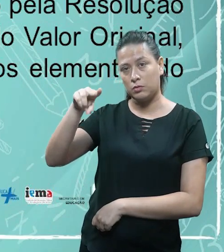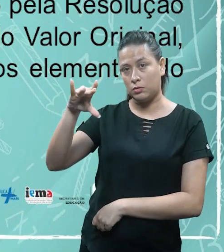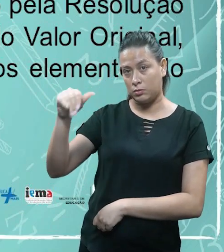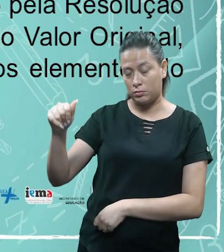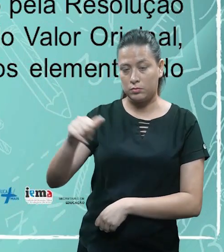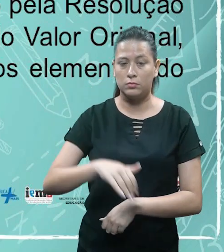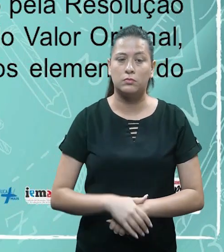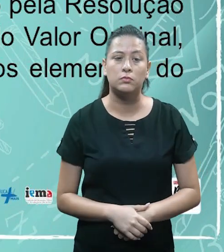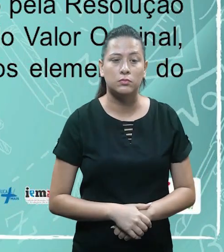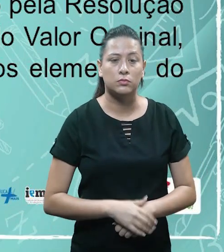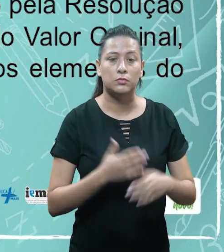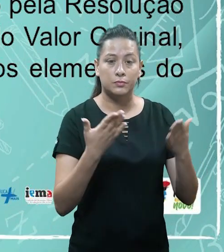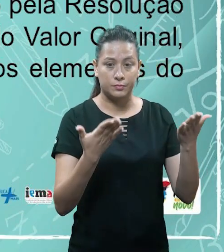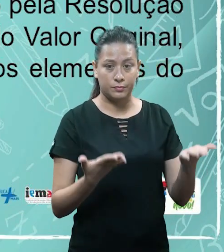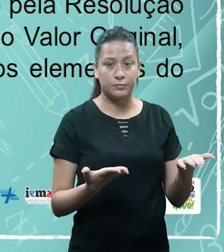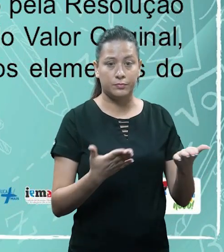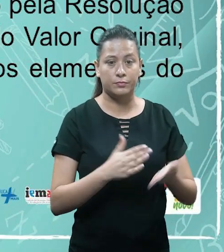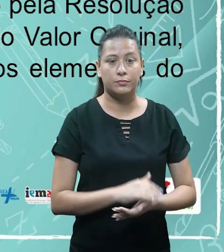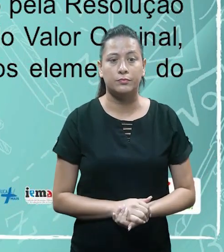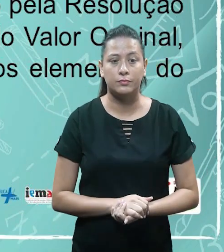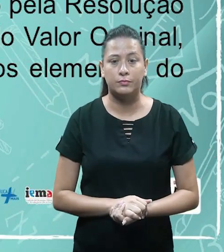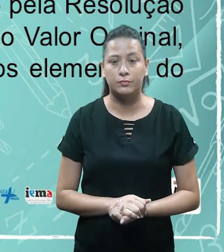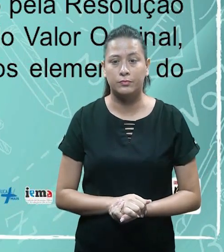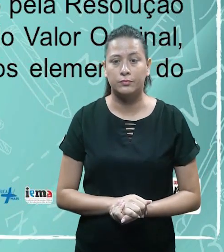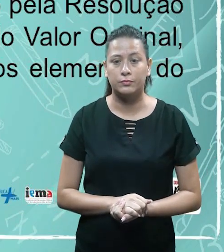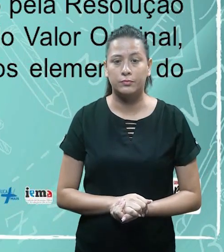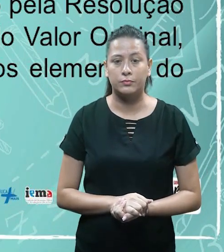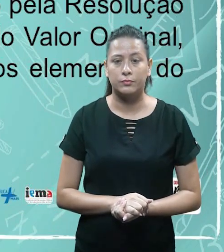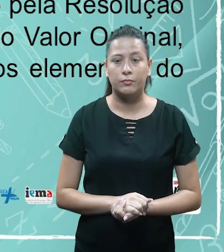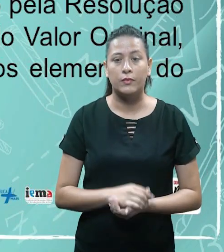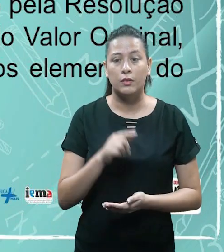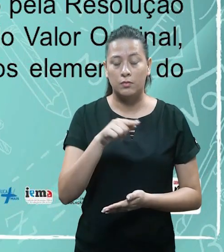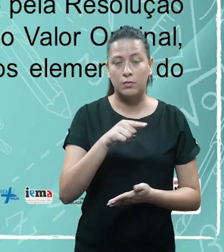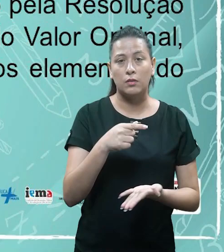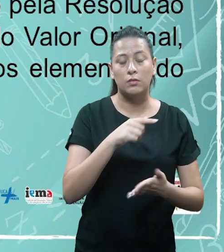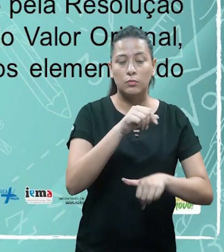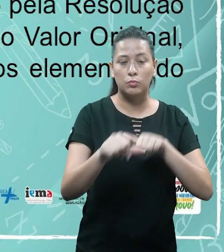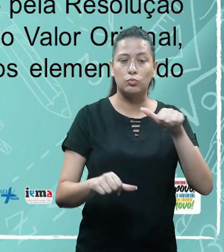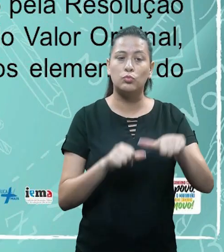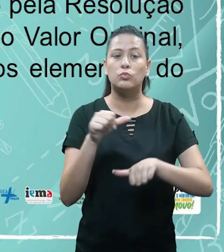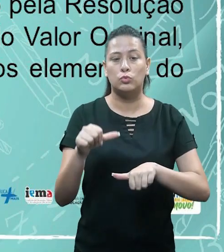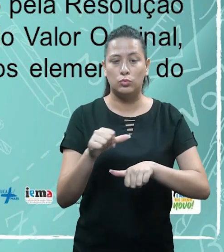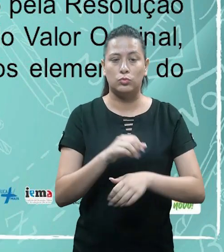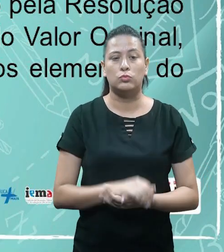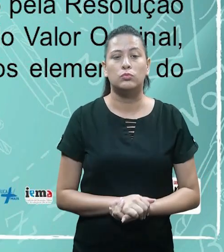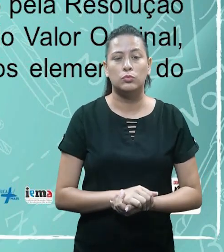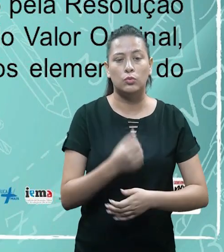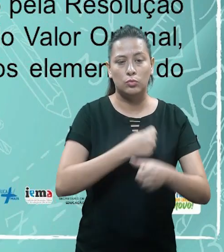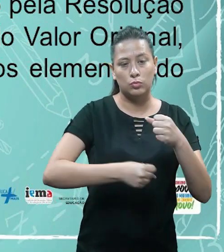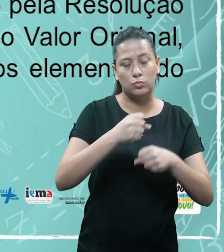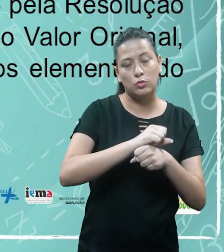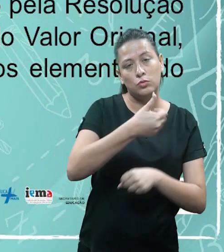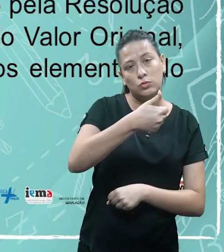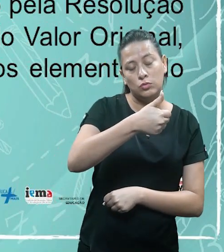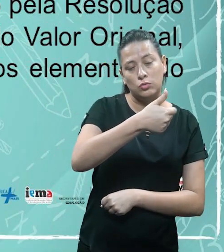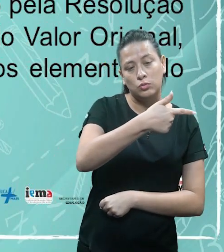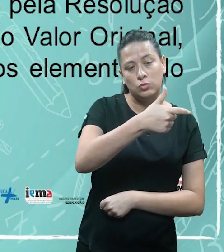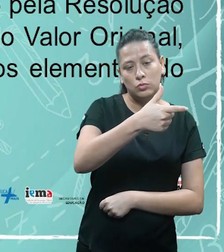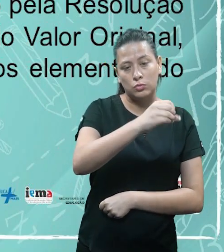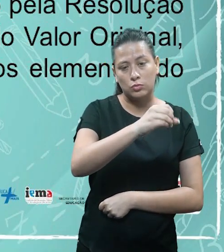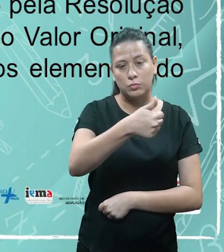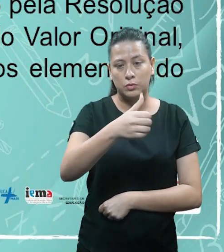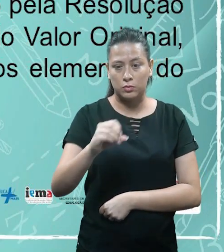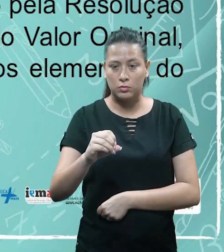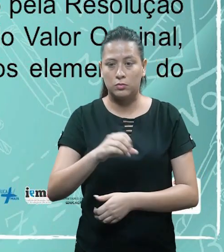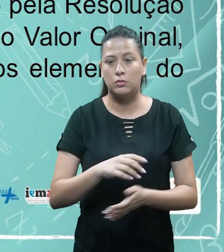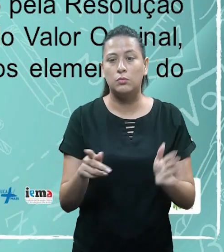Vamos deixar claro, esse princípio da atualização monetária ele foi revogado, tá bom? Resolução de 2010, tá? incorporado ao registro de